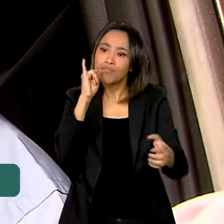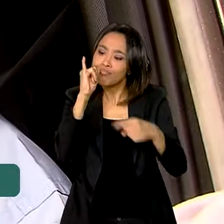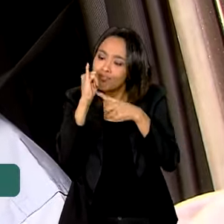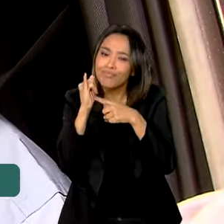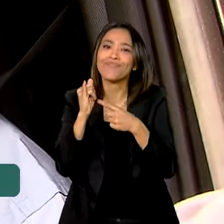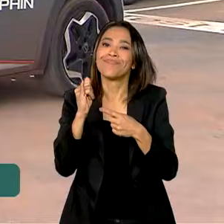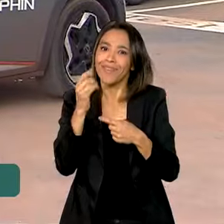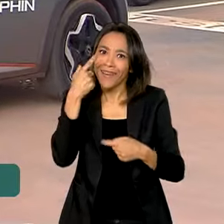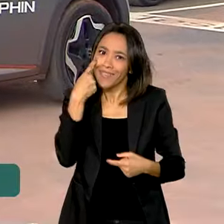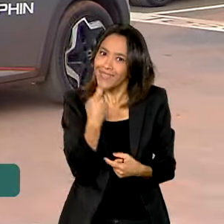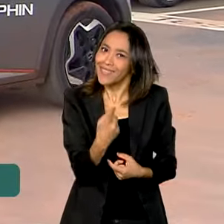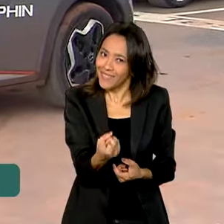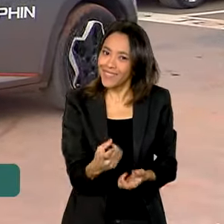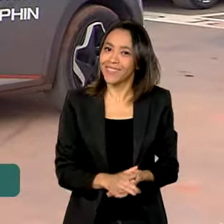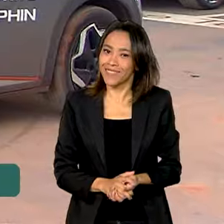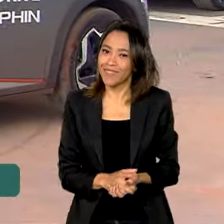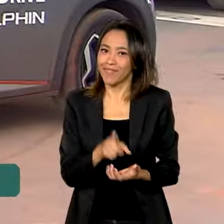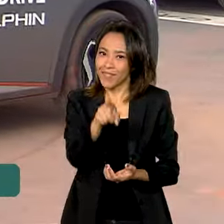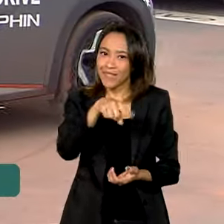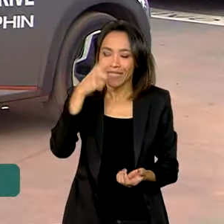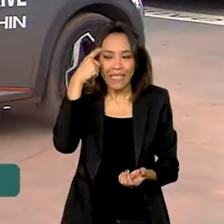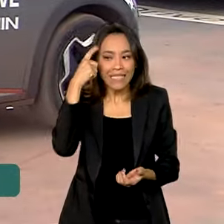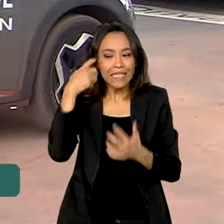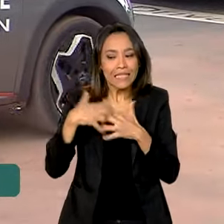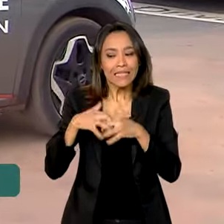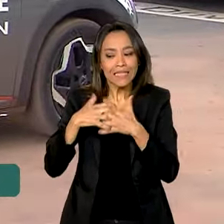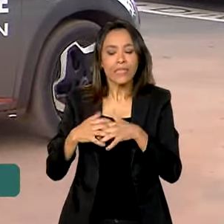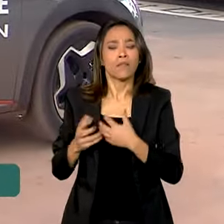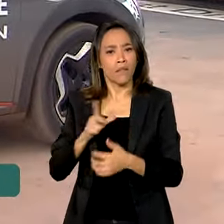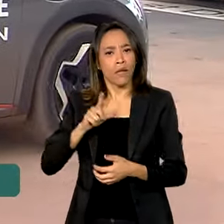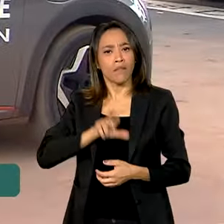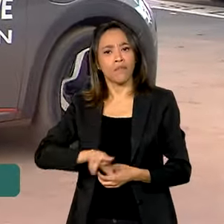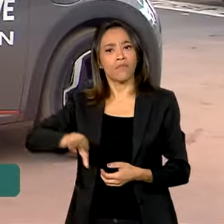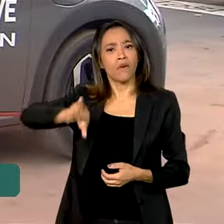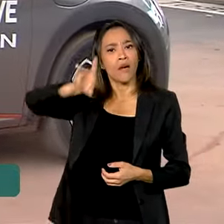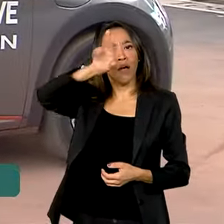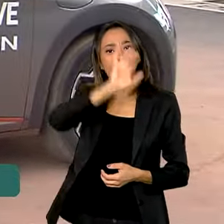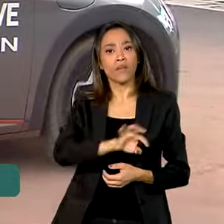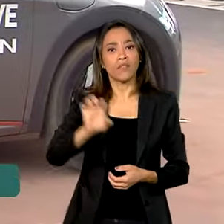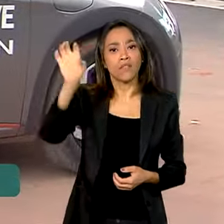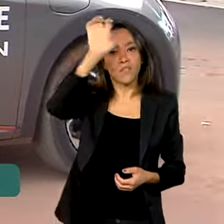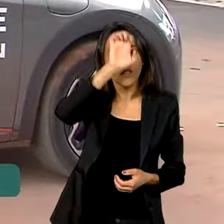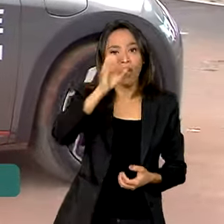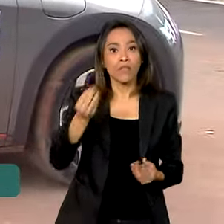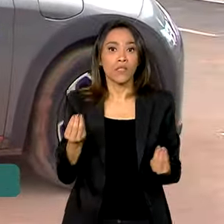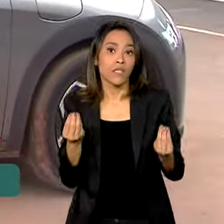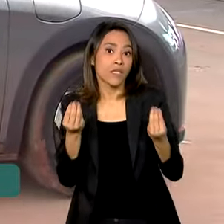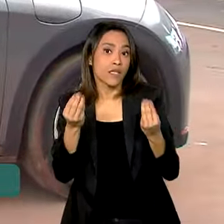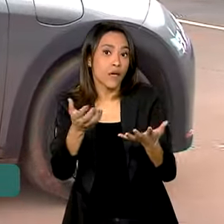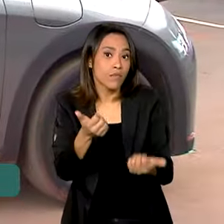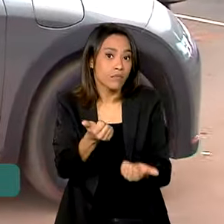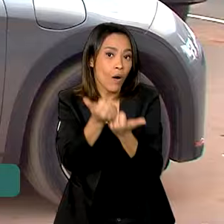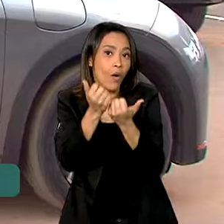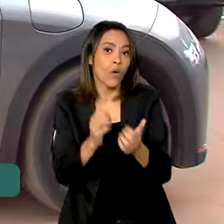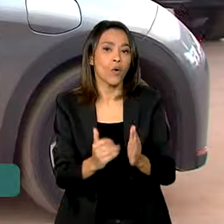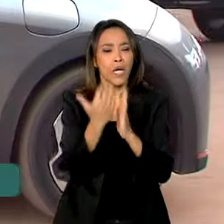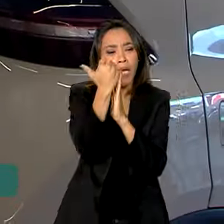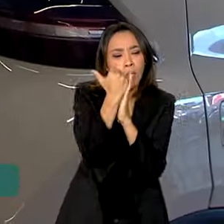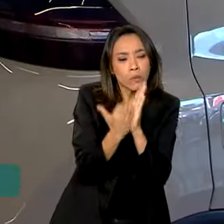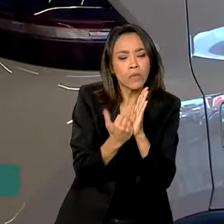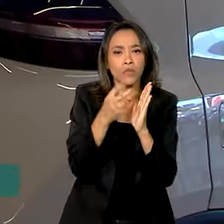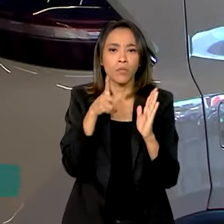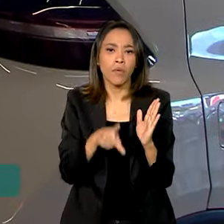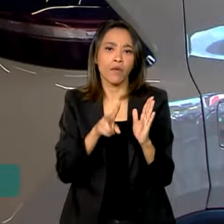lápis é interessante. Existem vários estados que dão benefício, isenção ou redução de